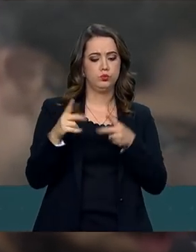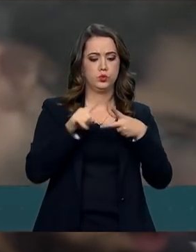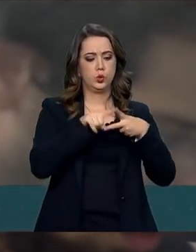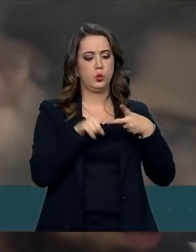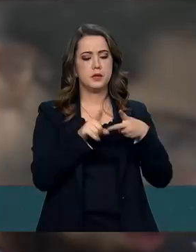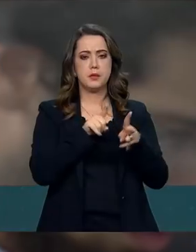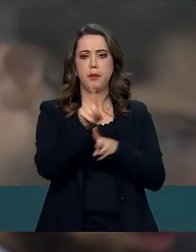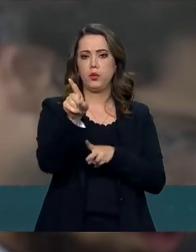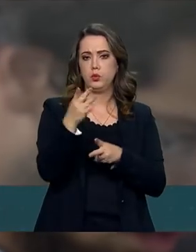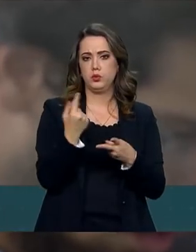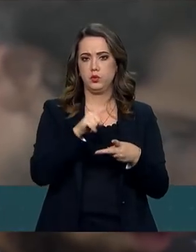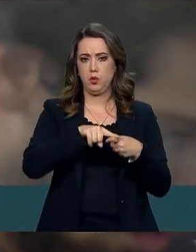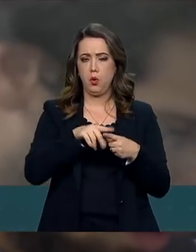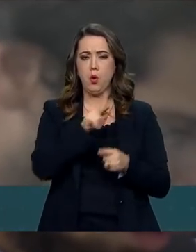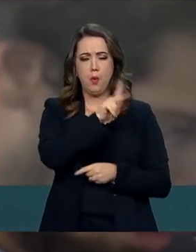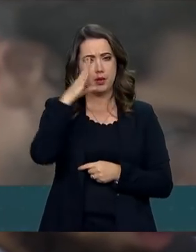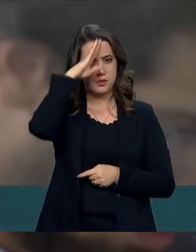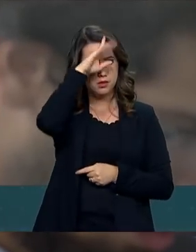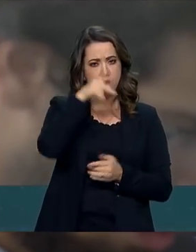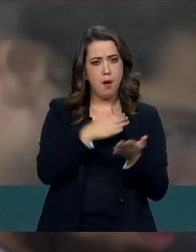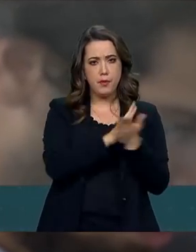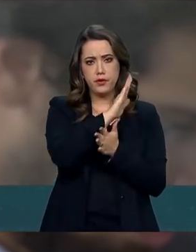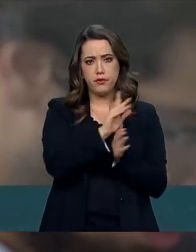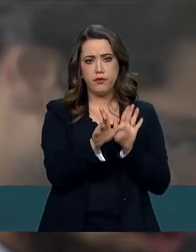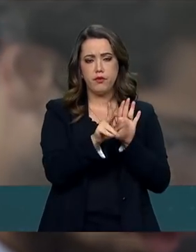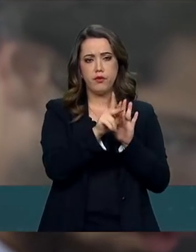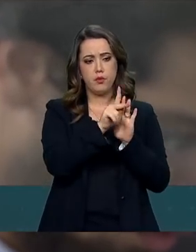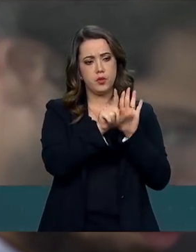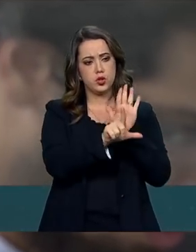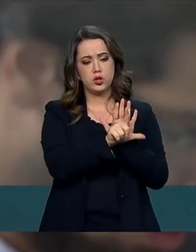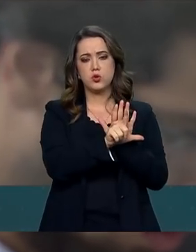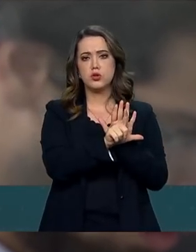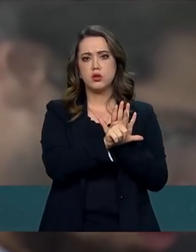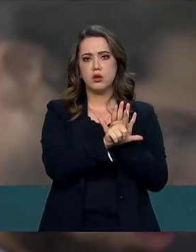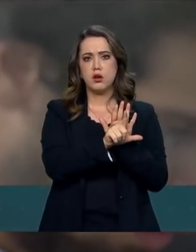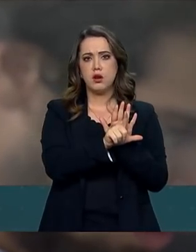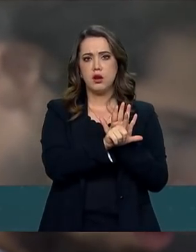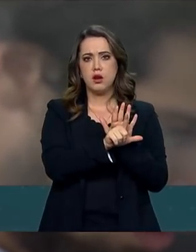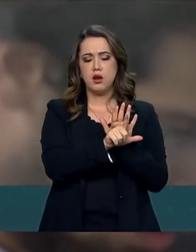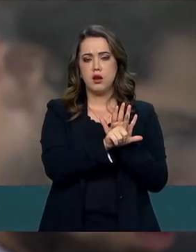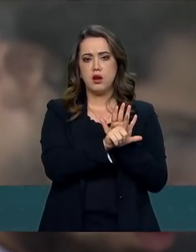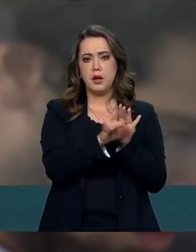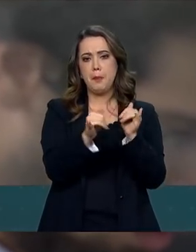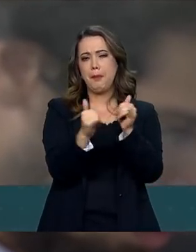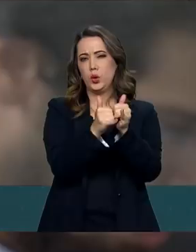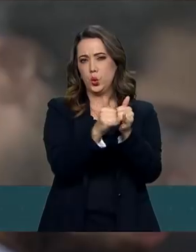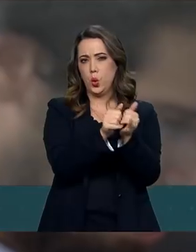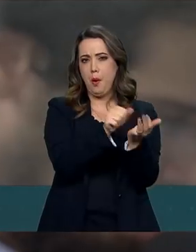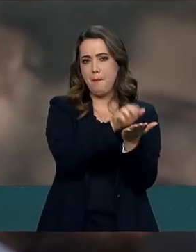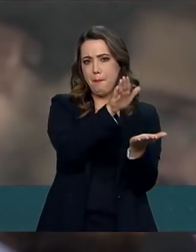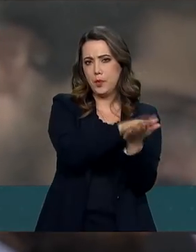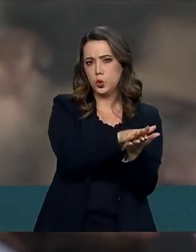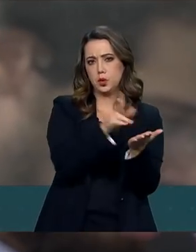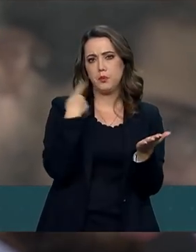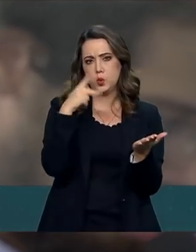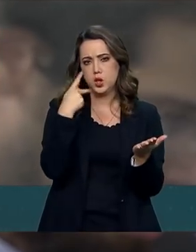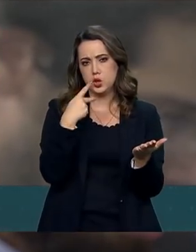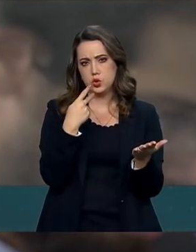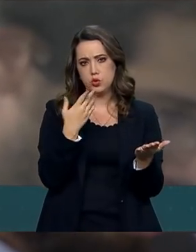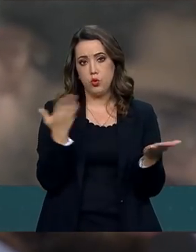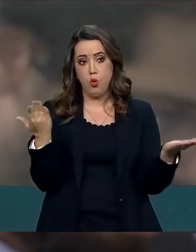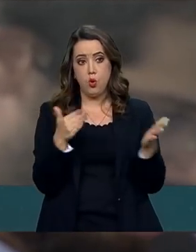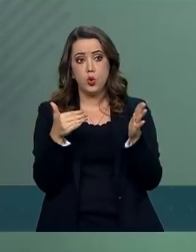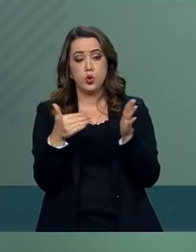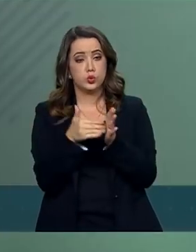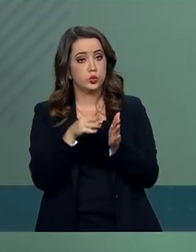Eu queria saber se o presidente sancionou o projeto de lei que anistia multas aplicadas a partidos políticos. Hoje era o último dia para ele fazer